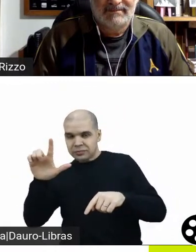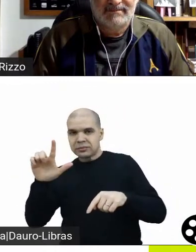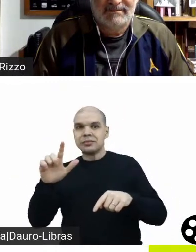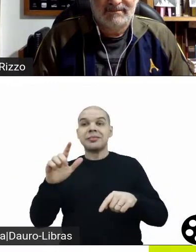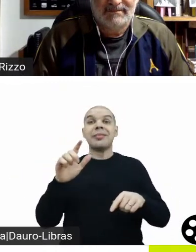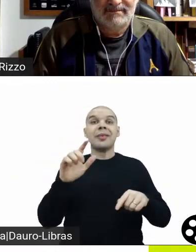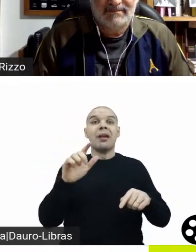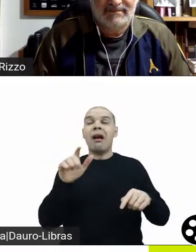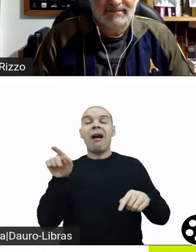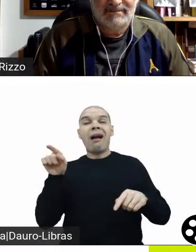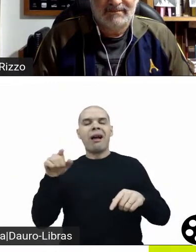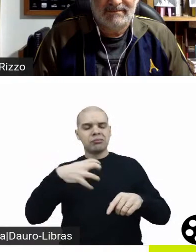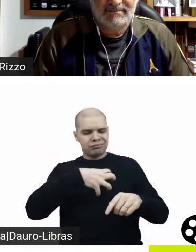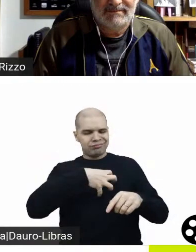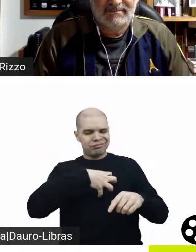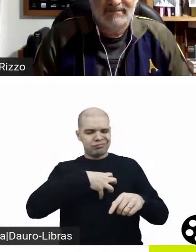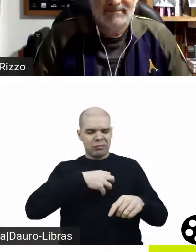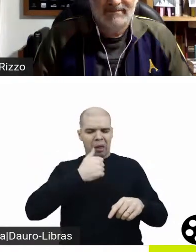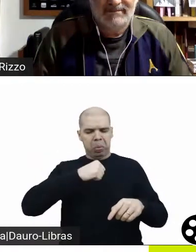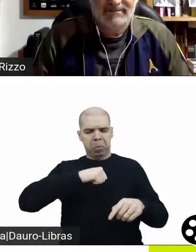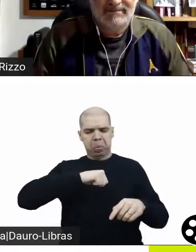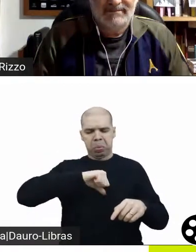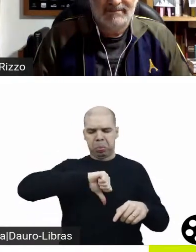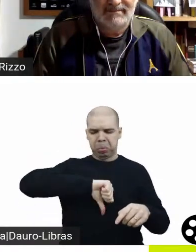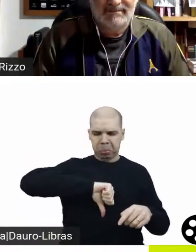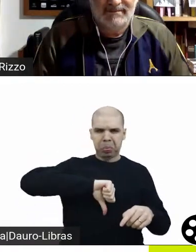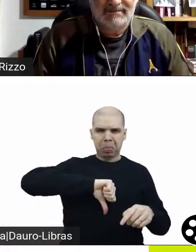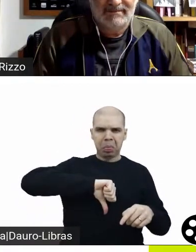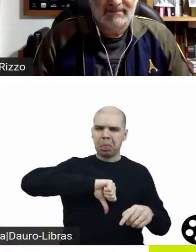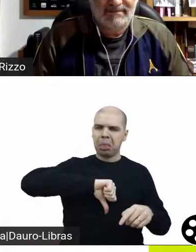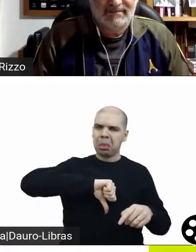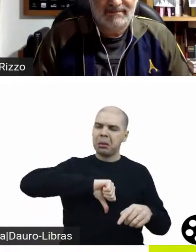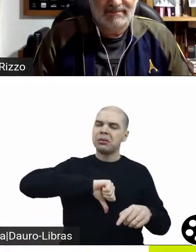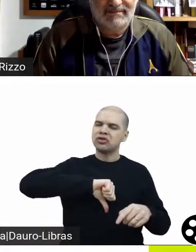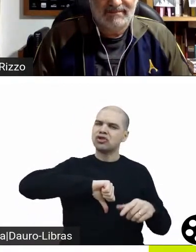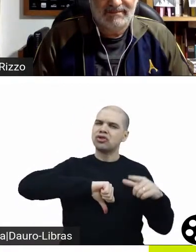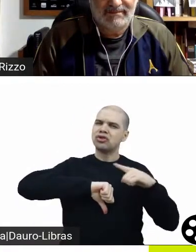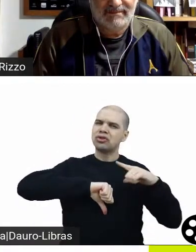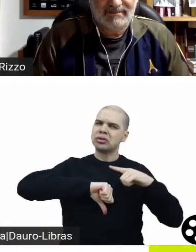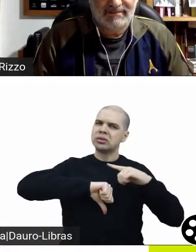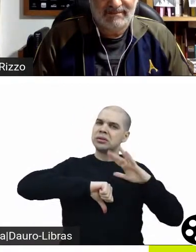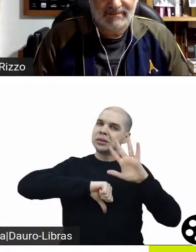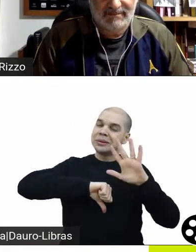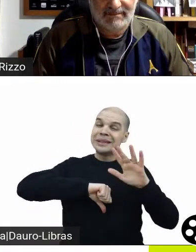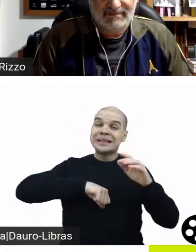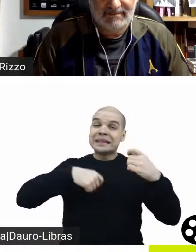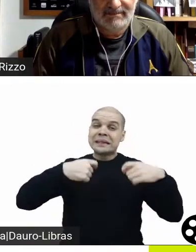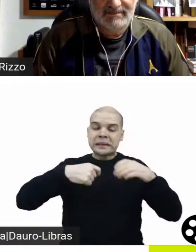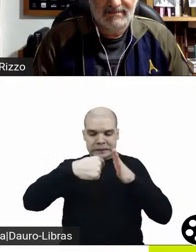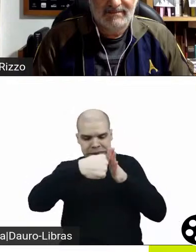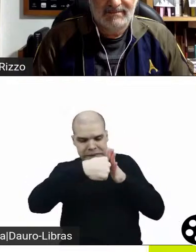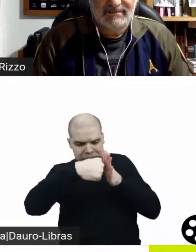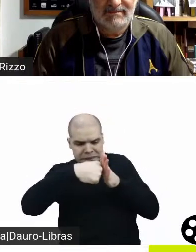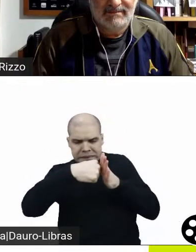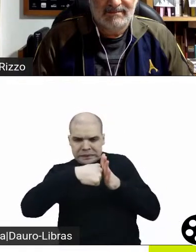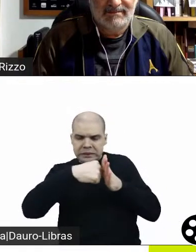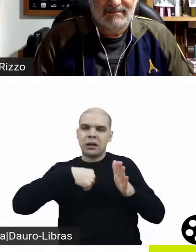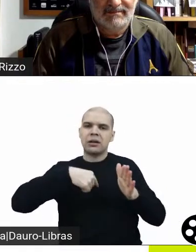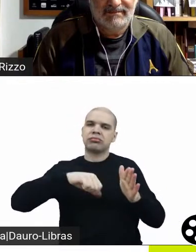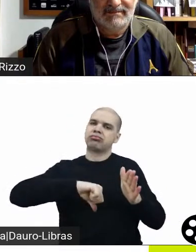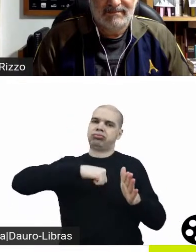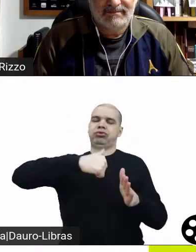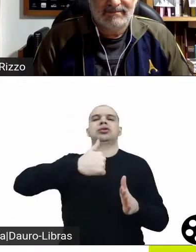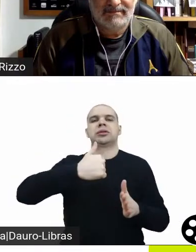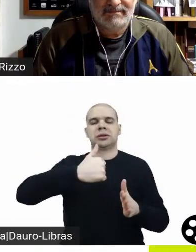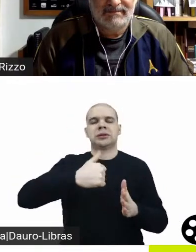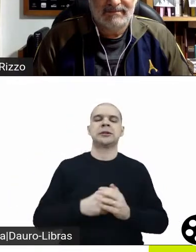dela quando ela vai morar em Sílvia. Eu acho interessante que vocês dois tocaram num ponto que eu acho